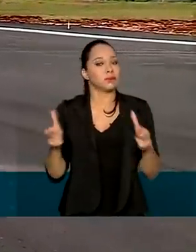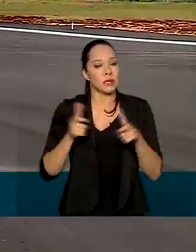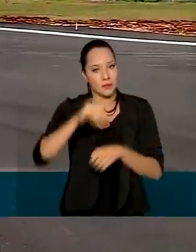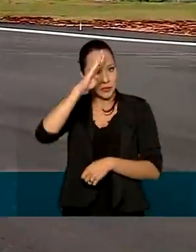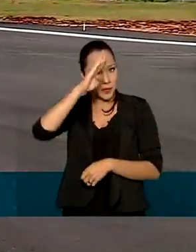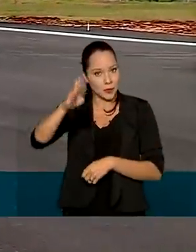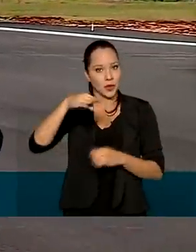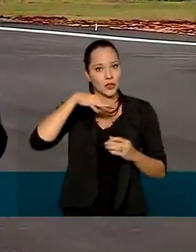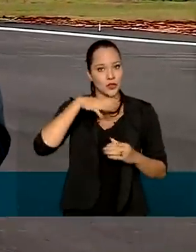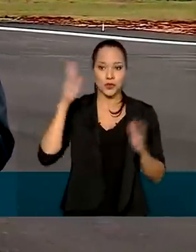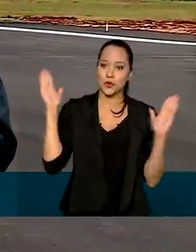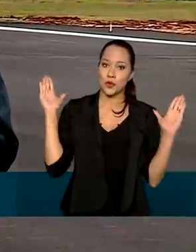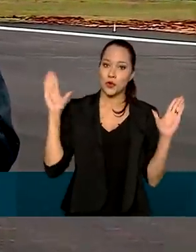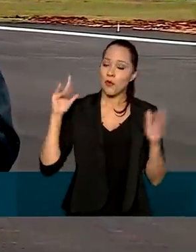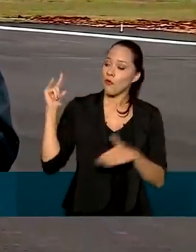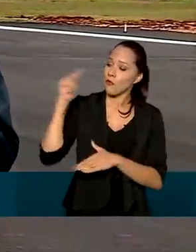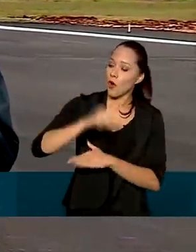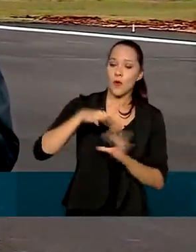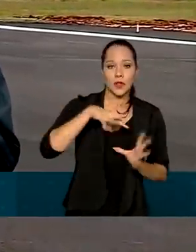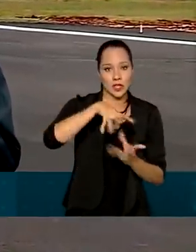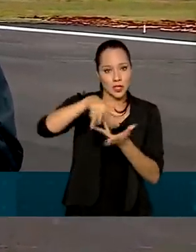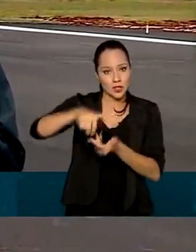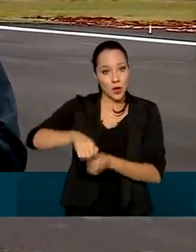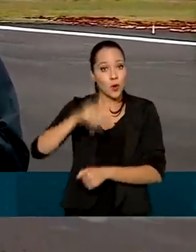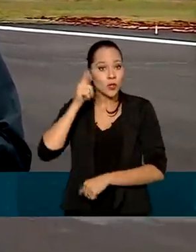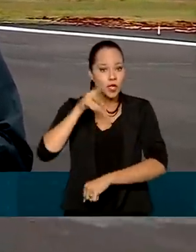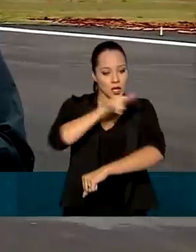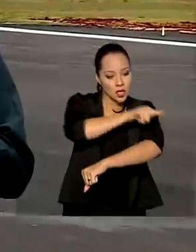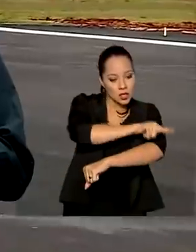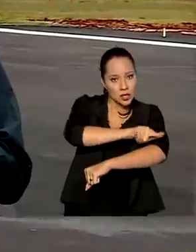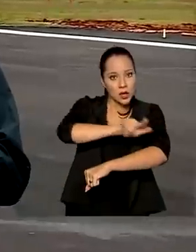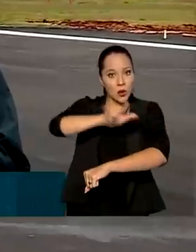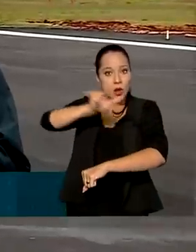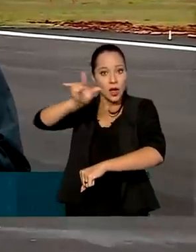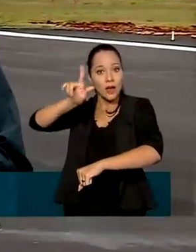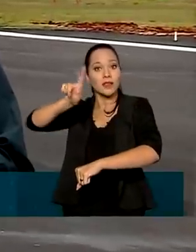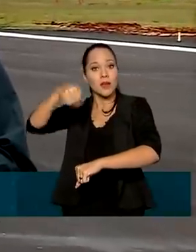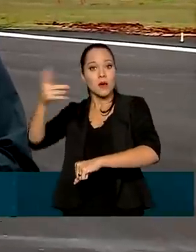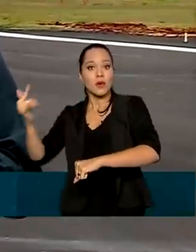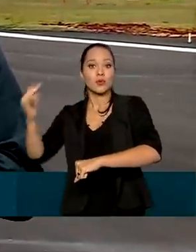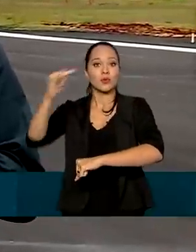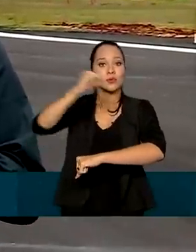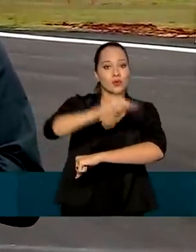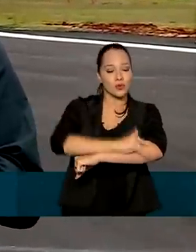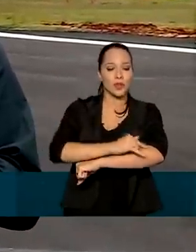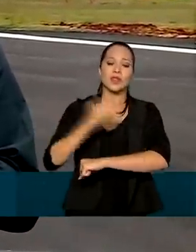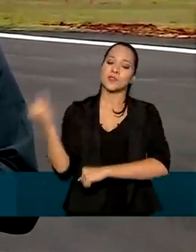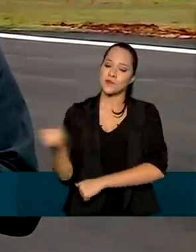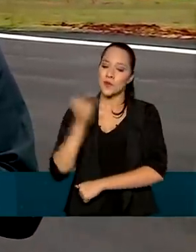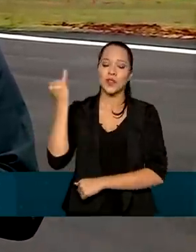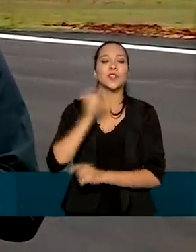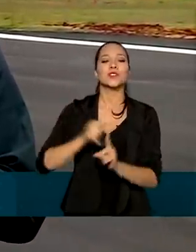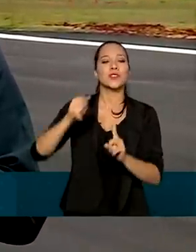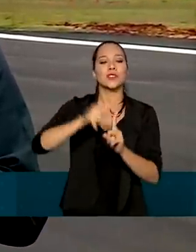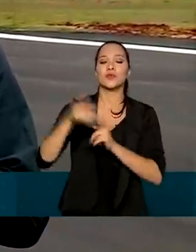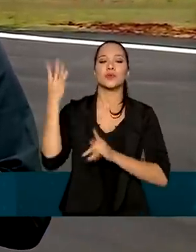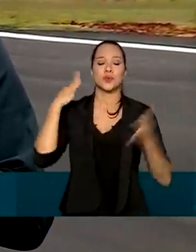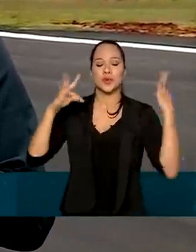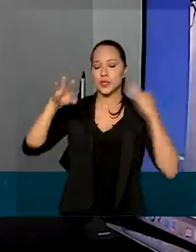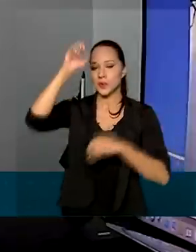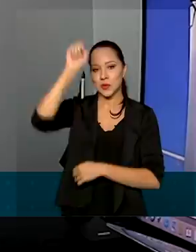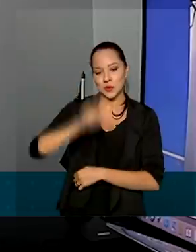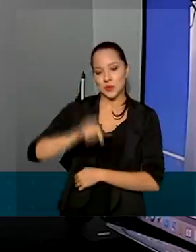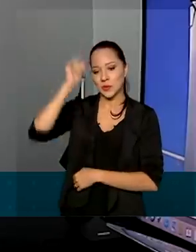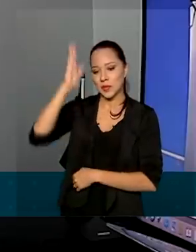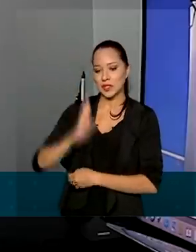voos internacionais, possam decolar e aterrissar nesse importante destino turístico do sul do